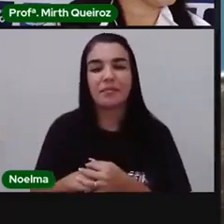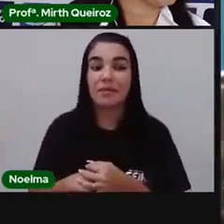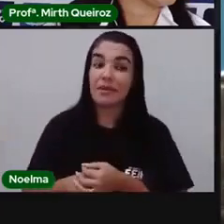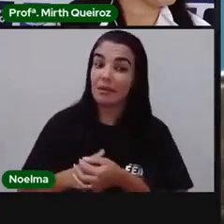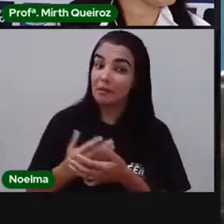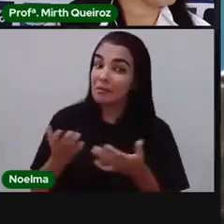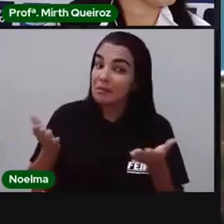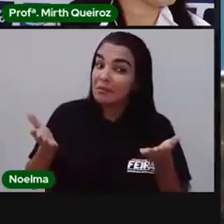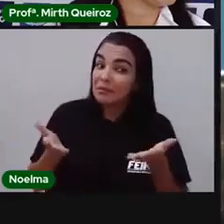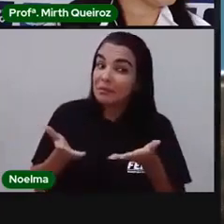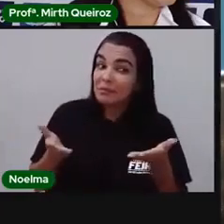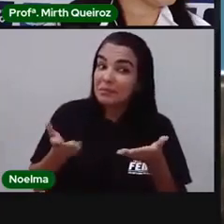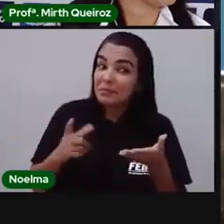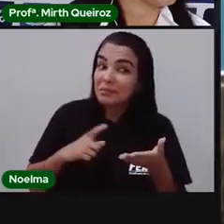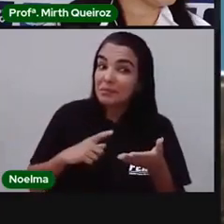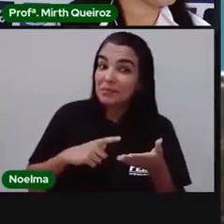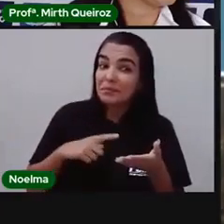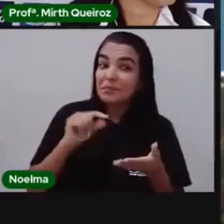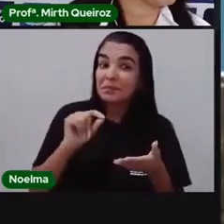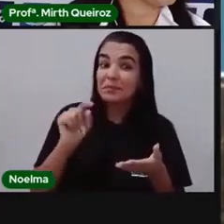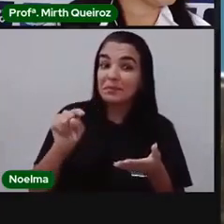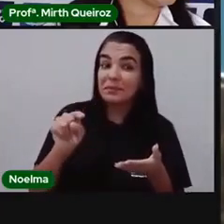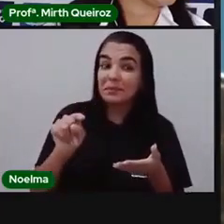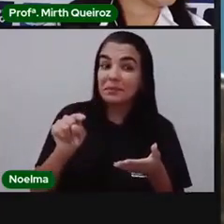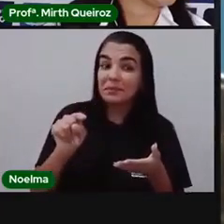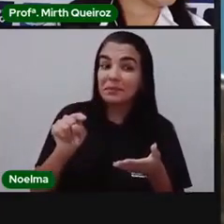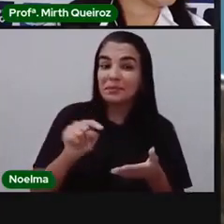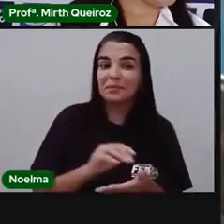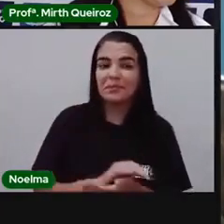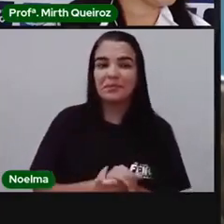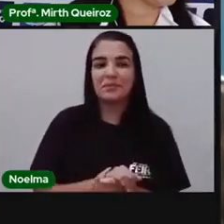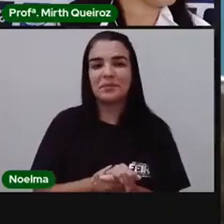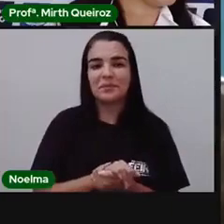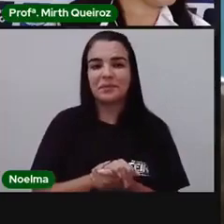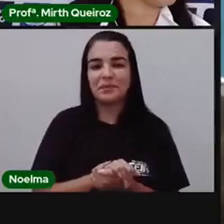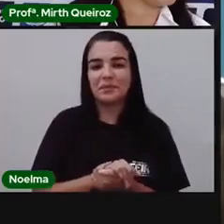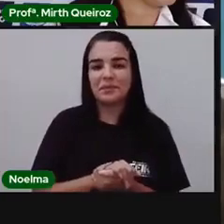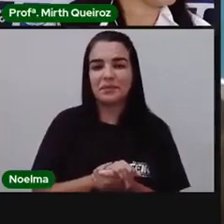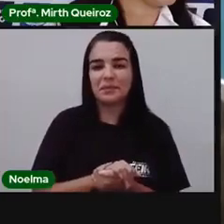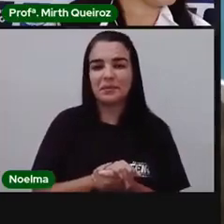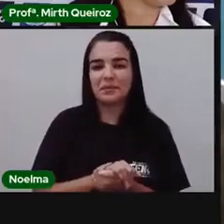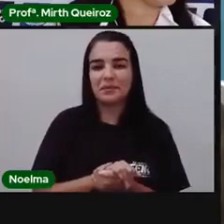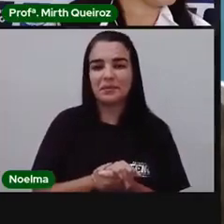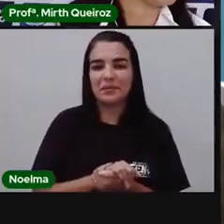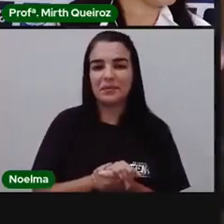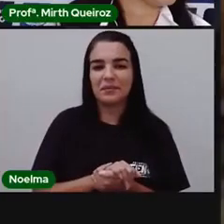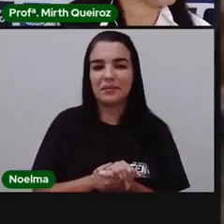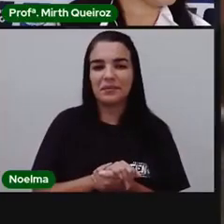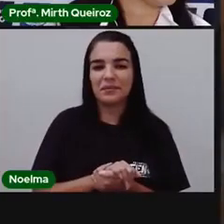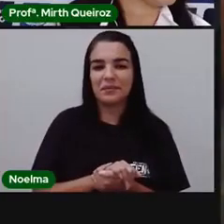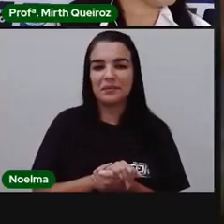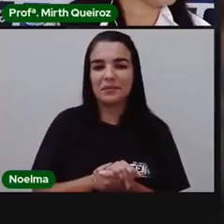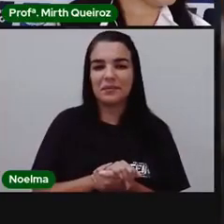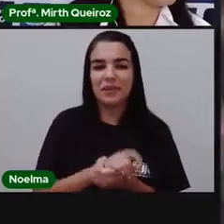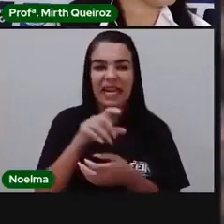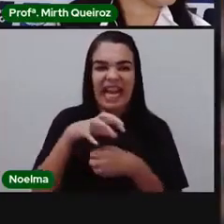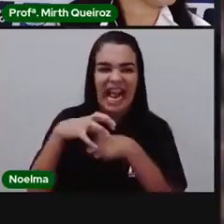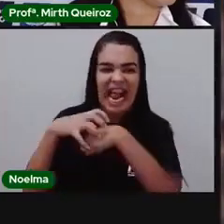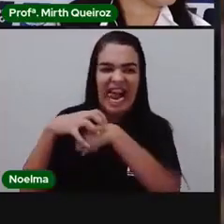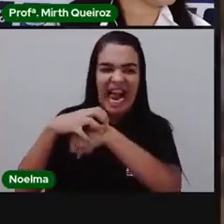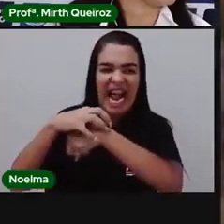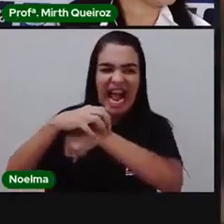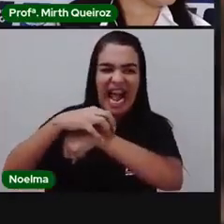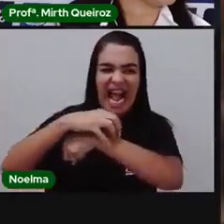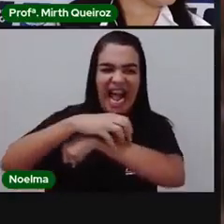mamífero terrestre brasileiro é a anta. E não faltam maiores por aqui quando o assunto são animais. A aranha-golias é